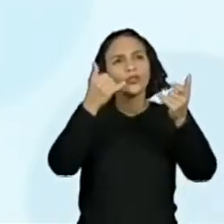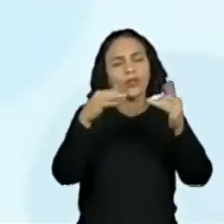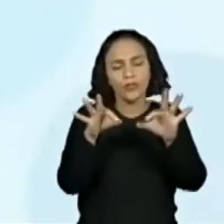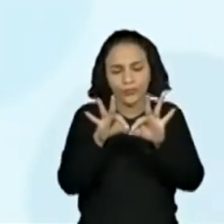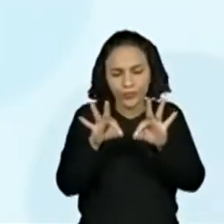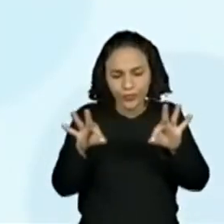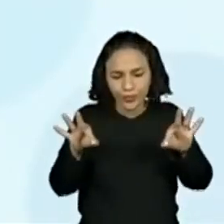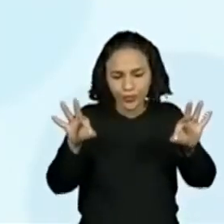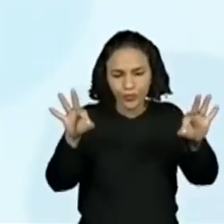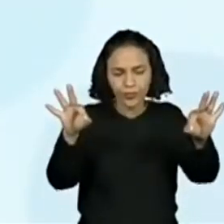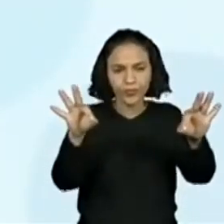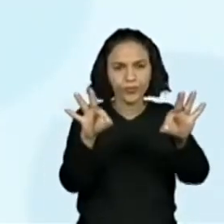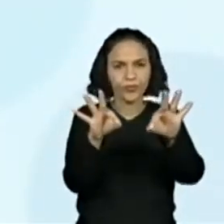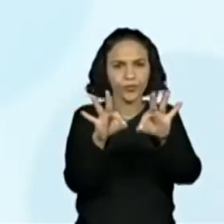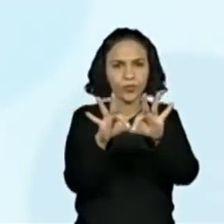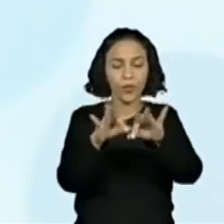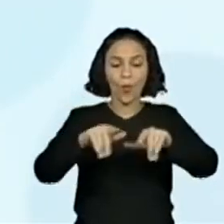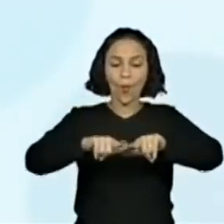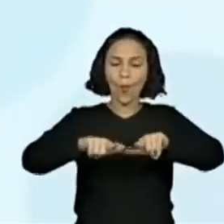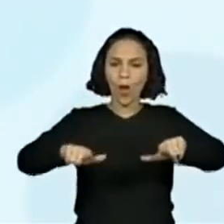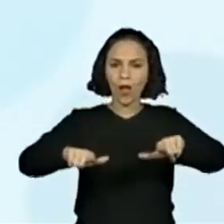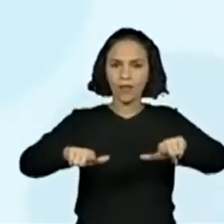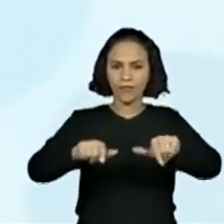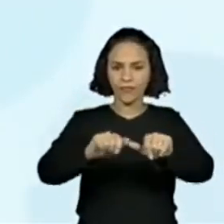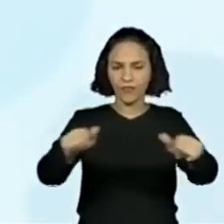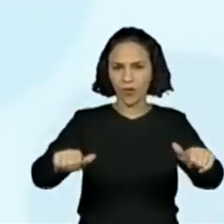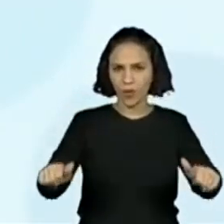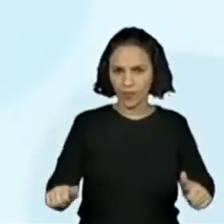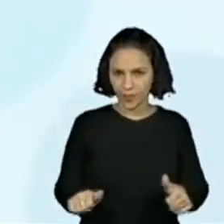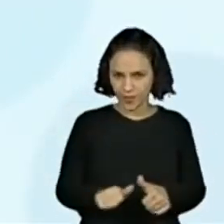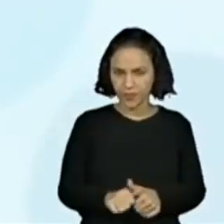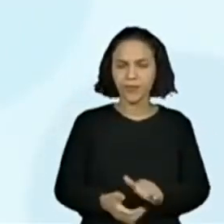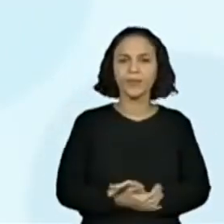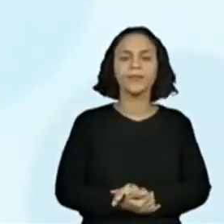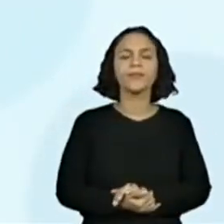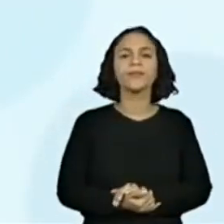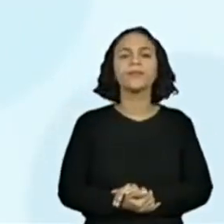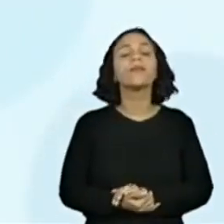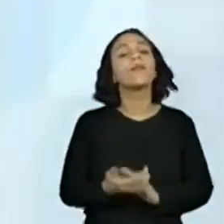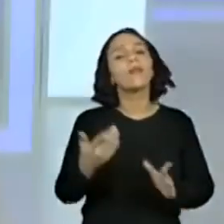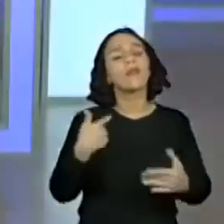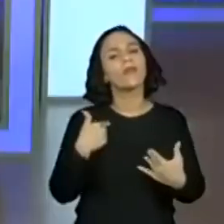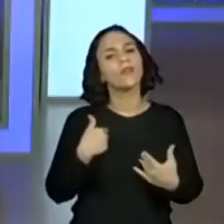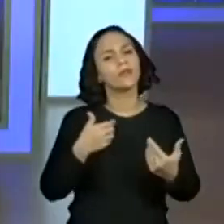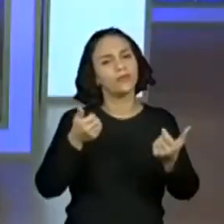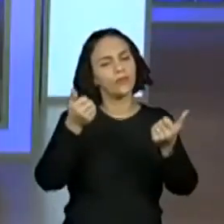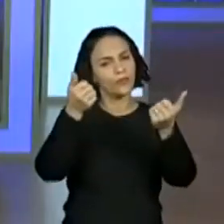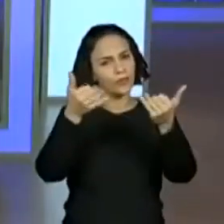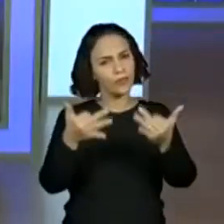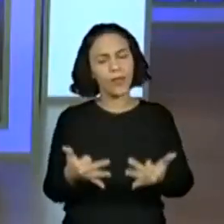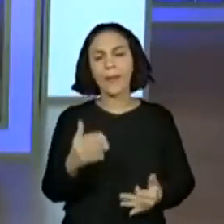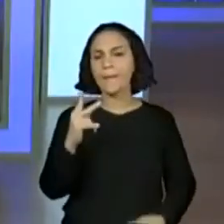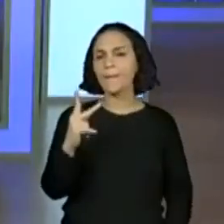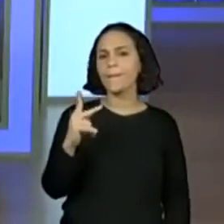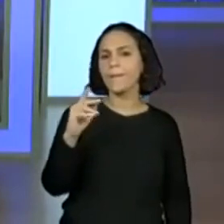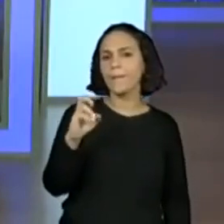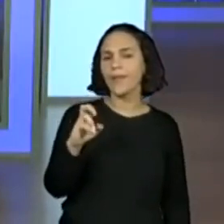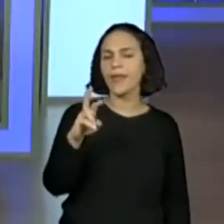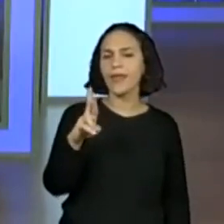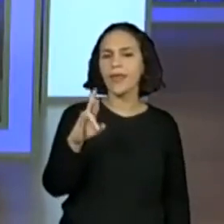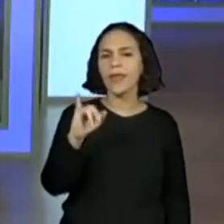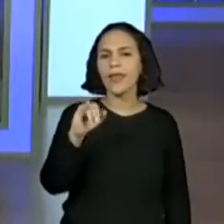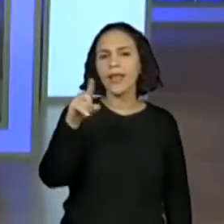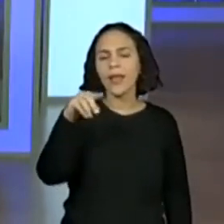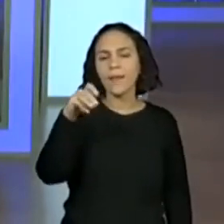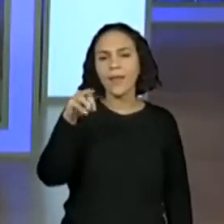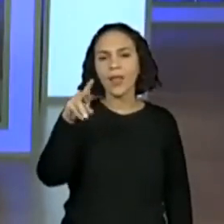figuras planas. Vamos lá. Então, hoje a gente vai falar um pouquinho de perímetro, ok? Perímetro